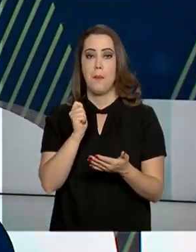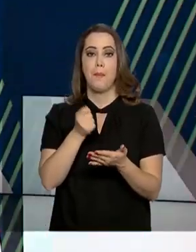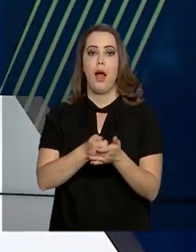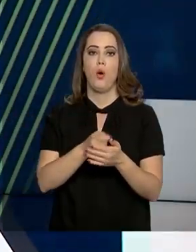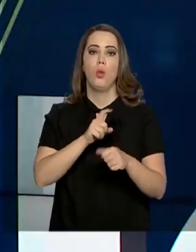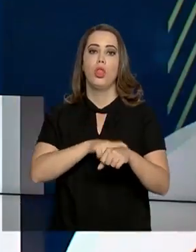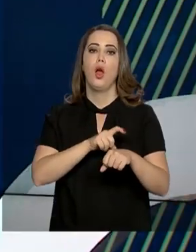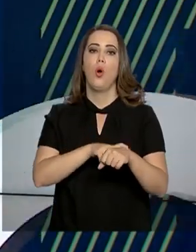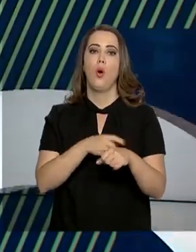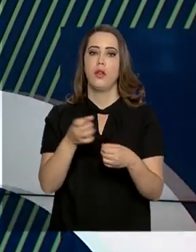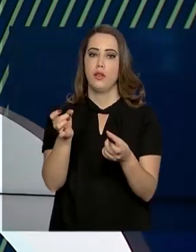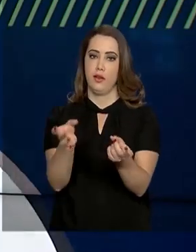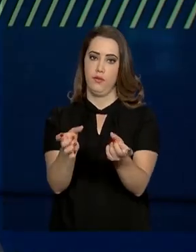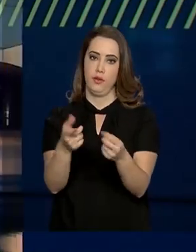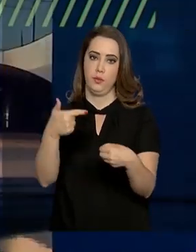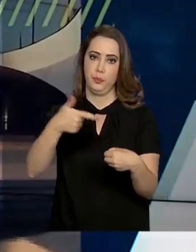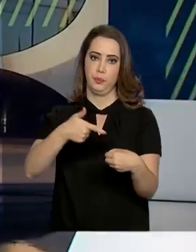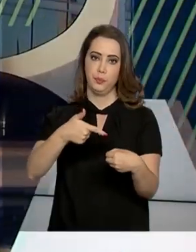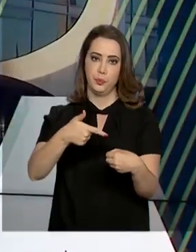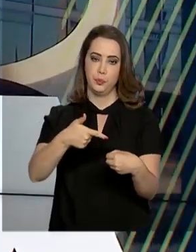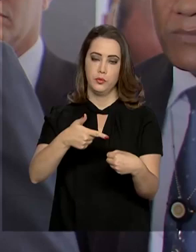momento da venda do combustível.